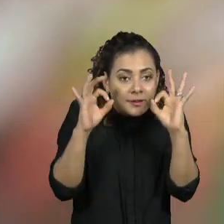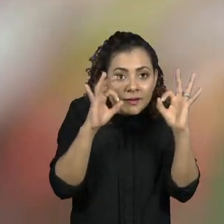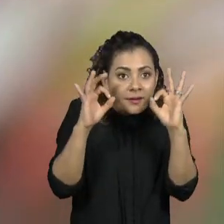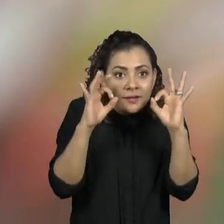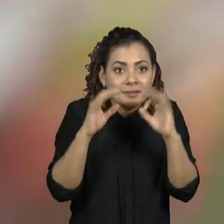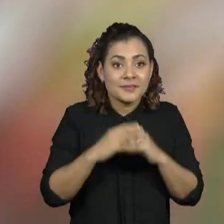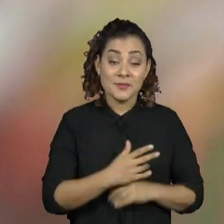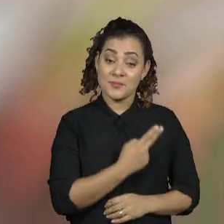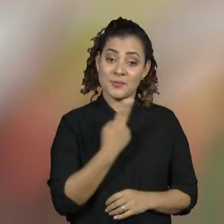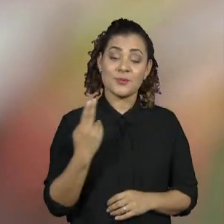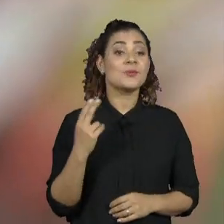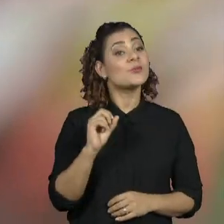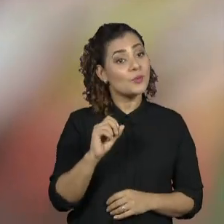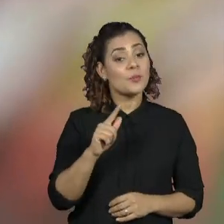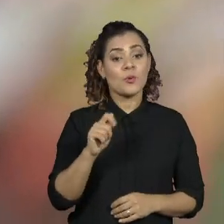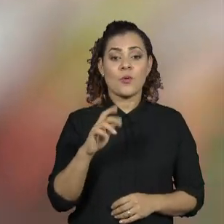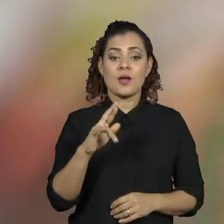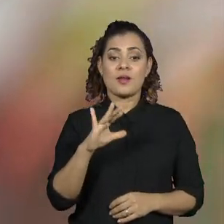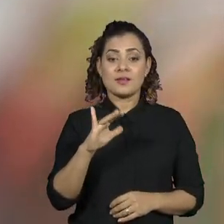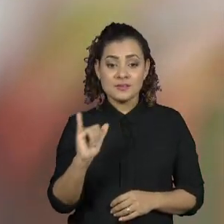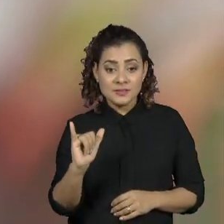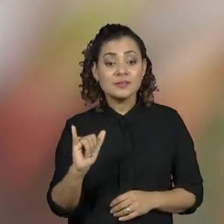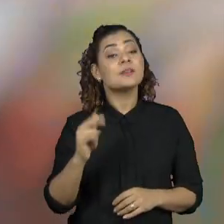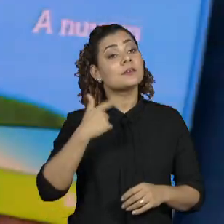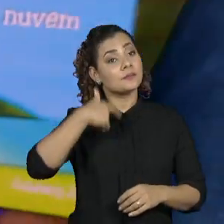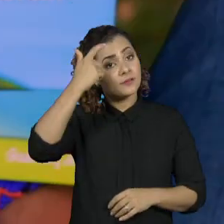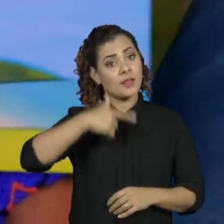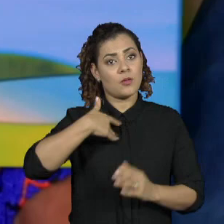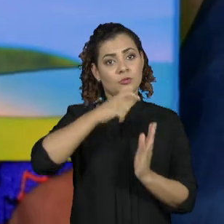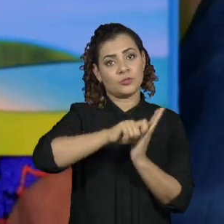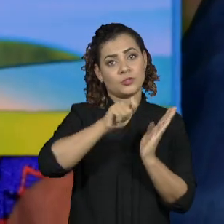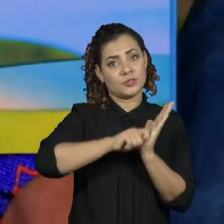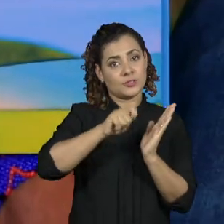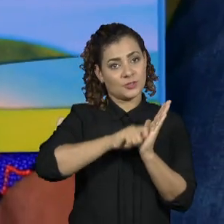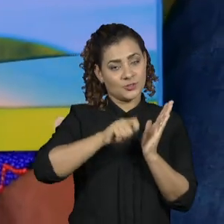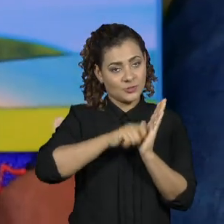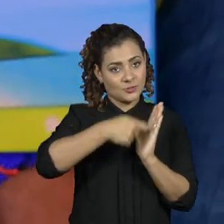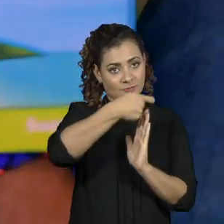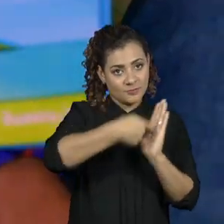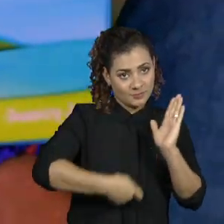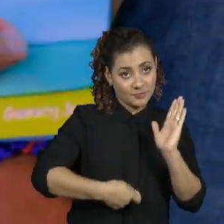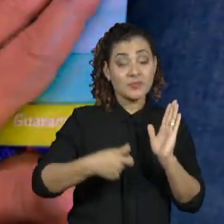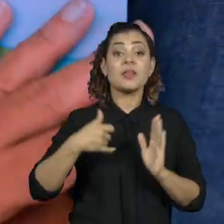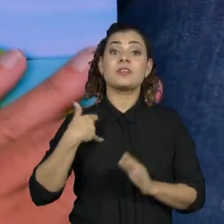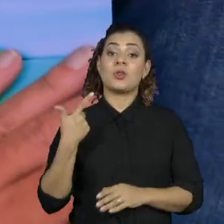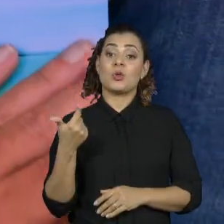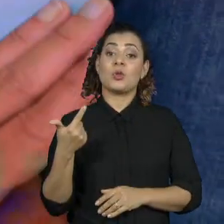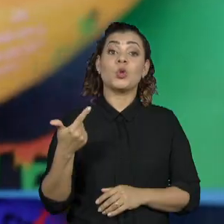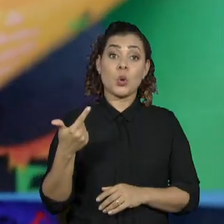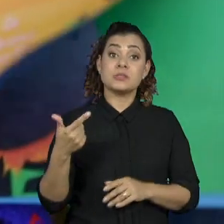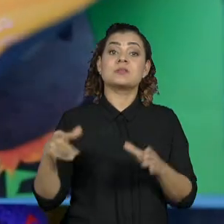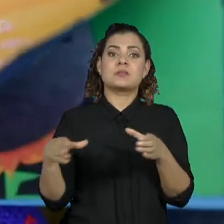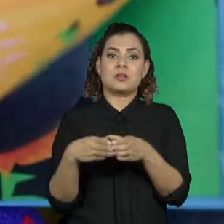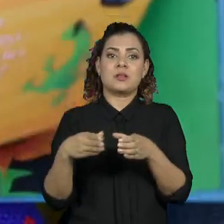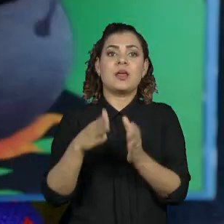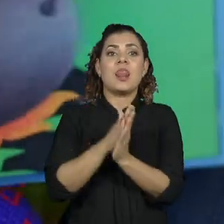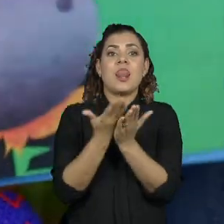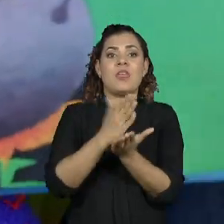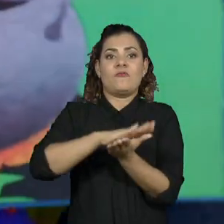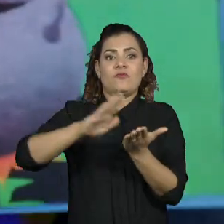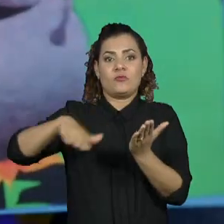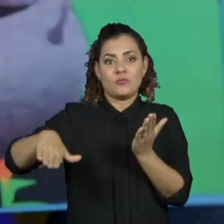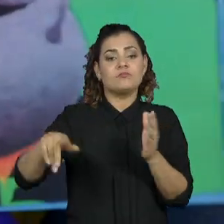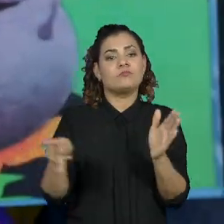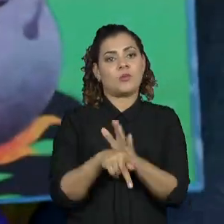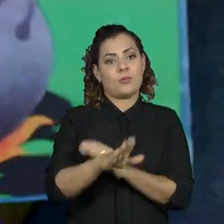Meu nome é Guaraci Brito Júnior, sou escritor e roteirista e tenho 12 livros publicados para o público infantil.